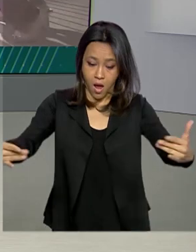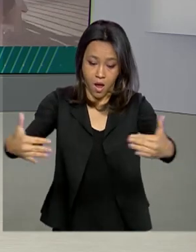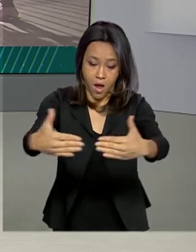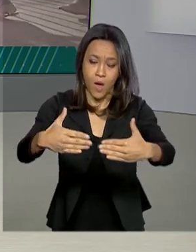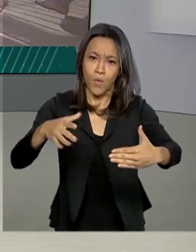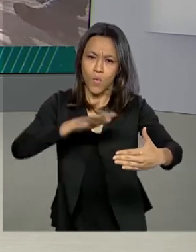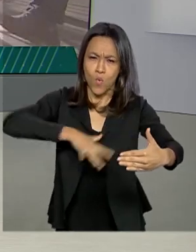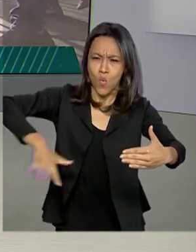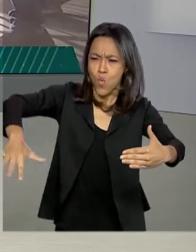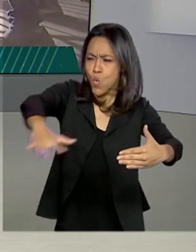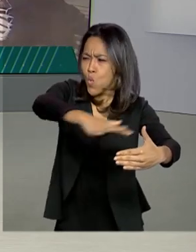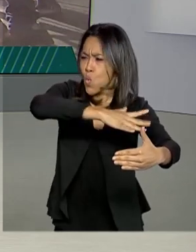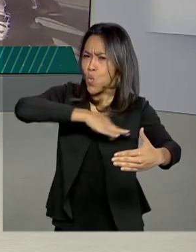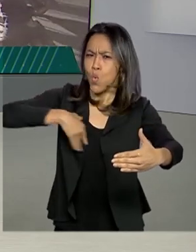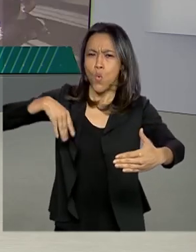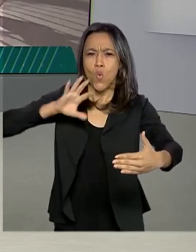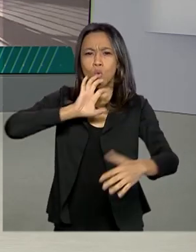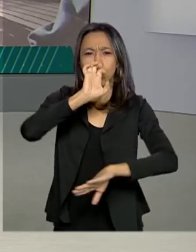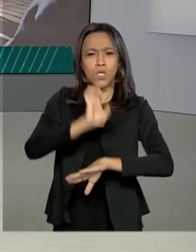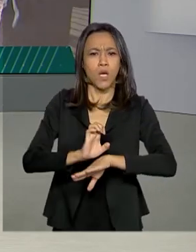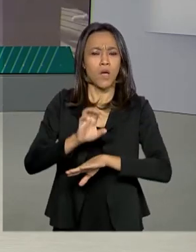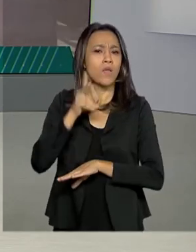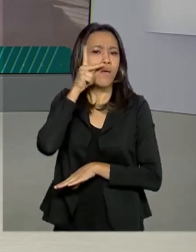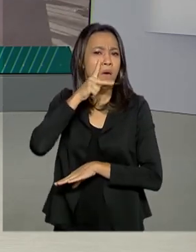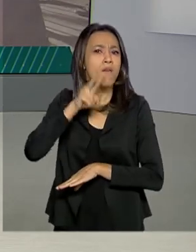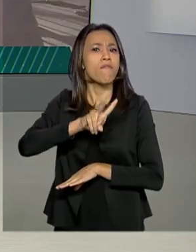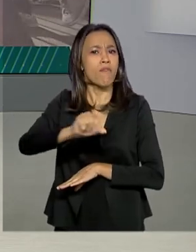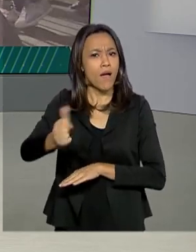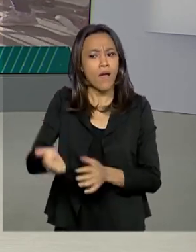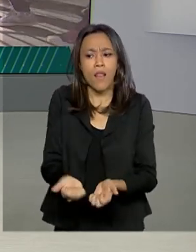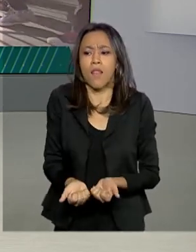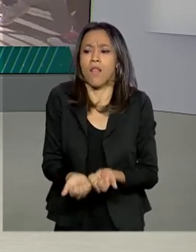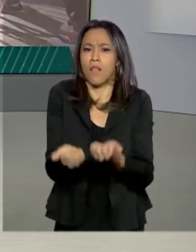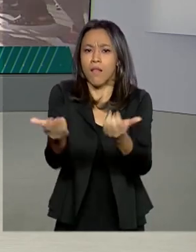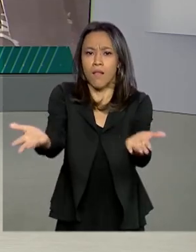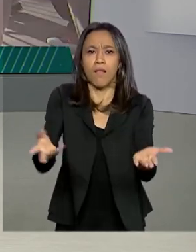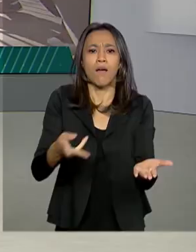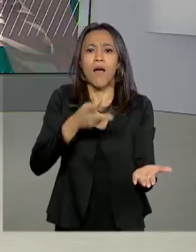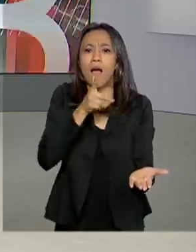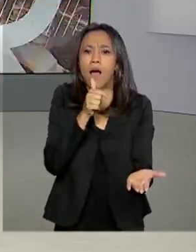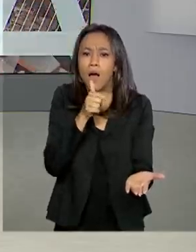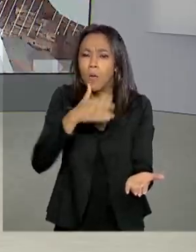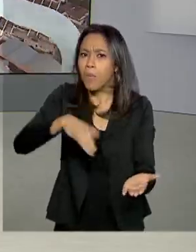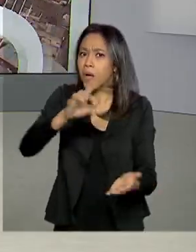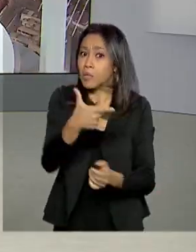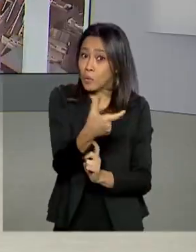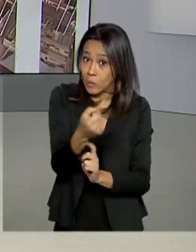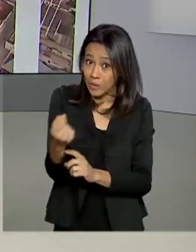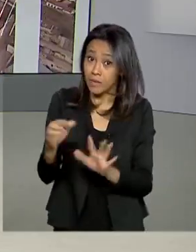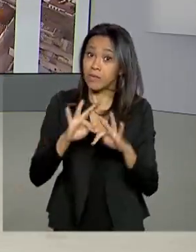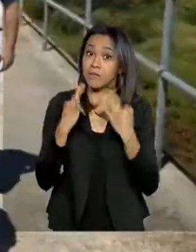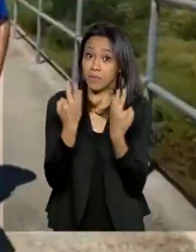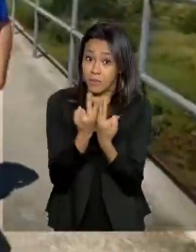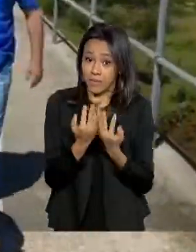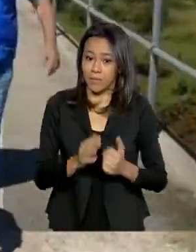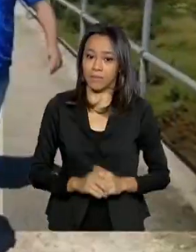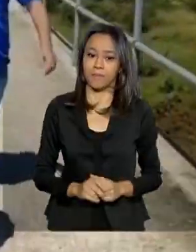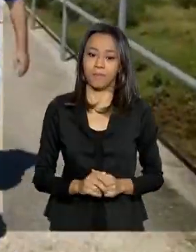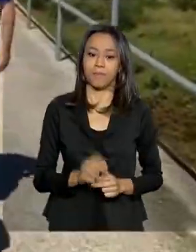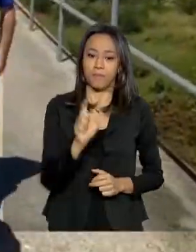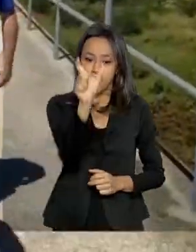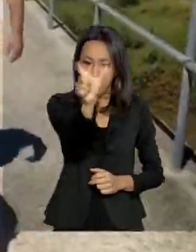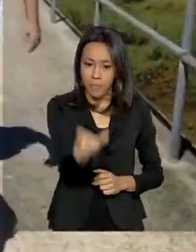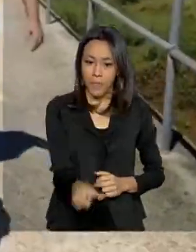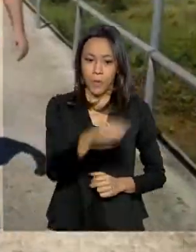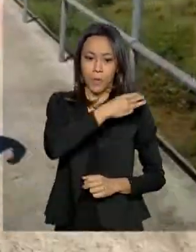no meio do sertão paraibano vai garantir o sustento de mais de 200 famílias da comunidade. O ministro